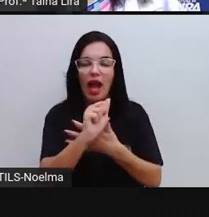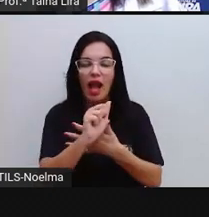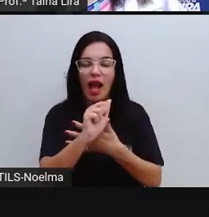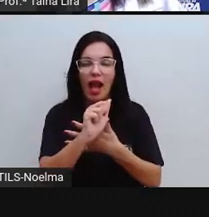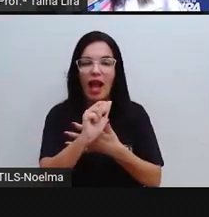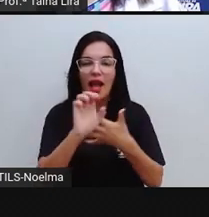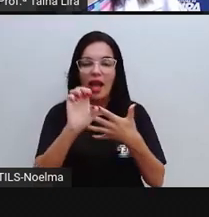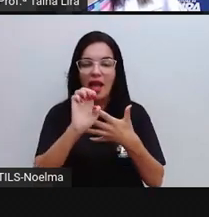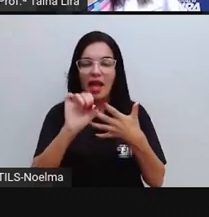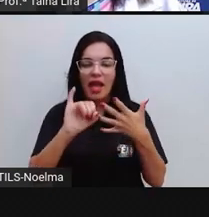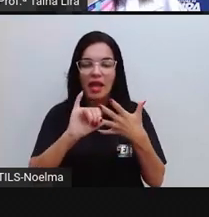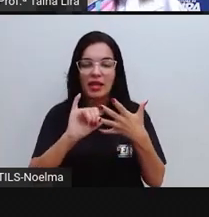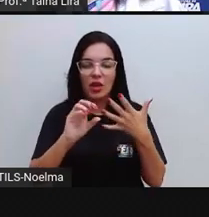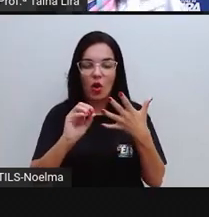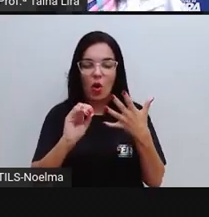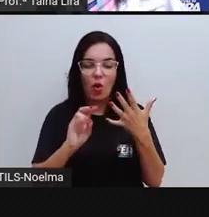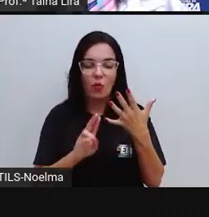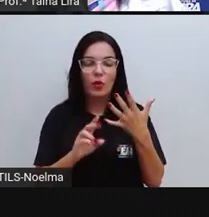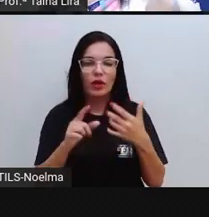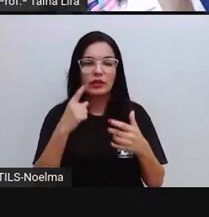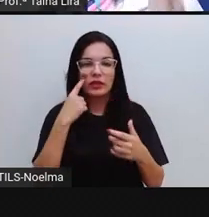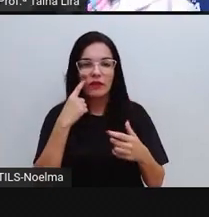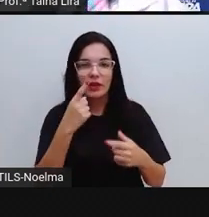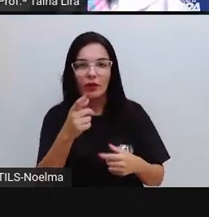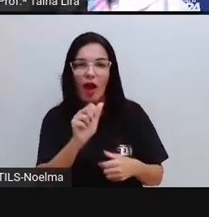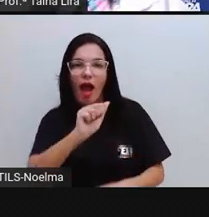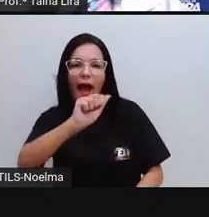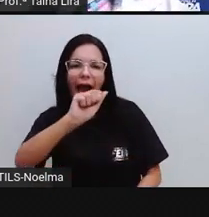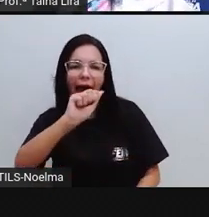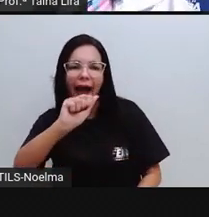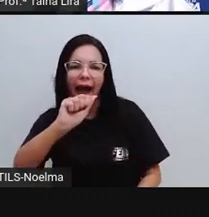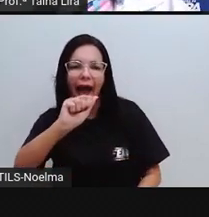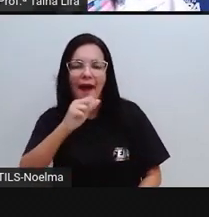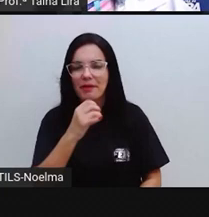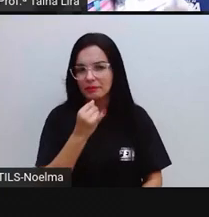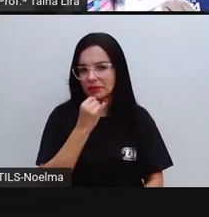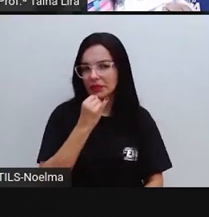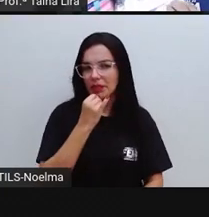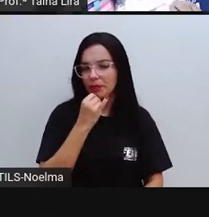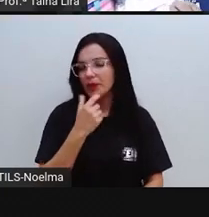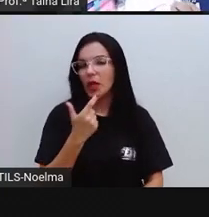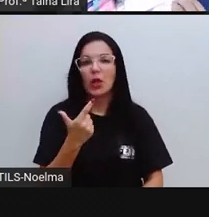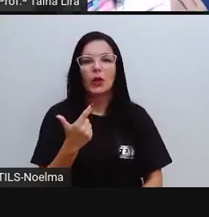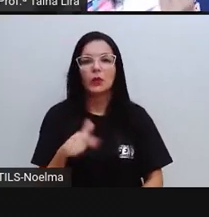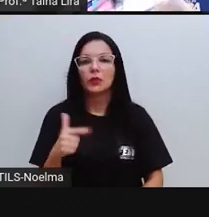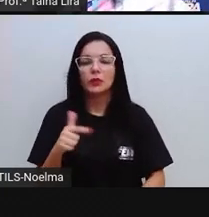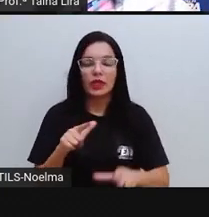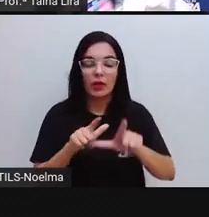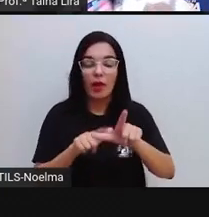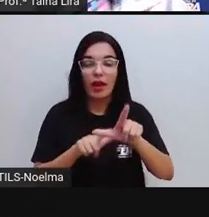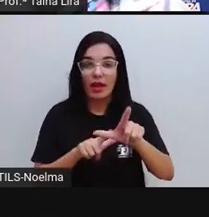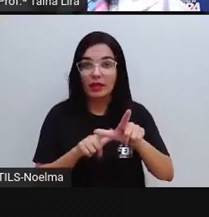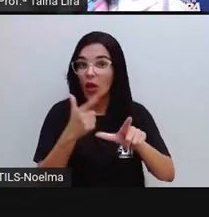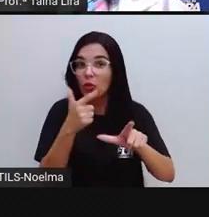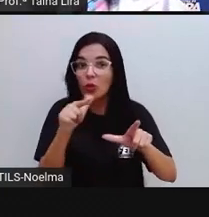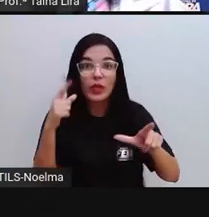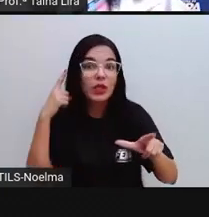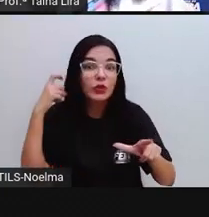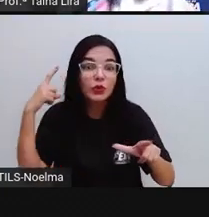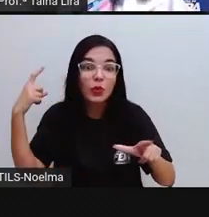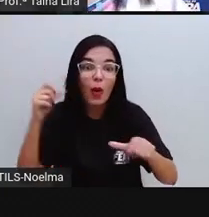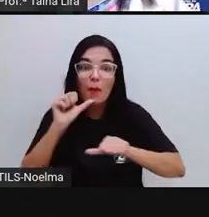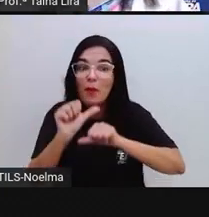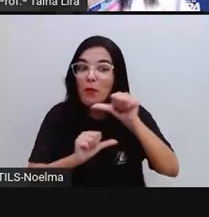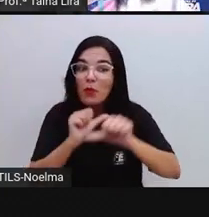aqui, ó, a Pró passando a seta. A vogal A, por exemplo, é uma letra que o seu som não muda, tá?